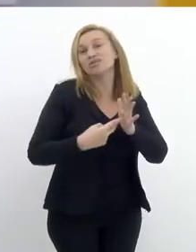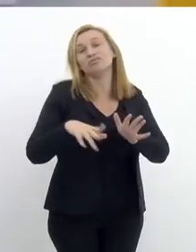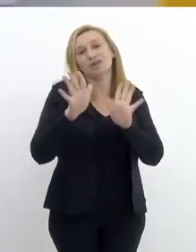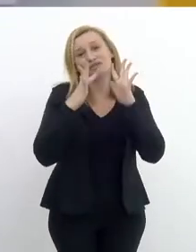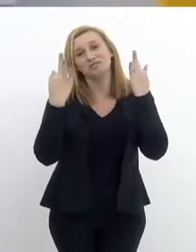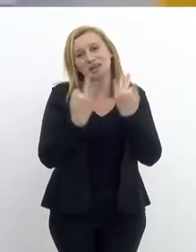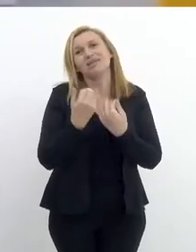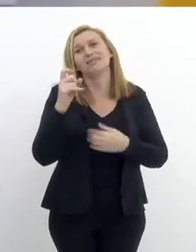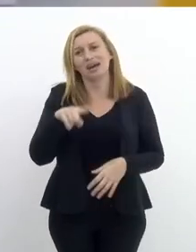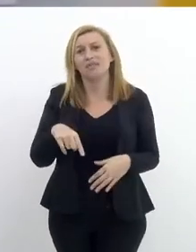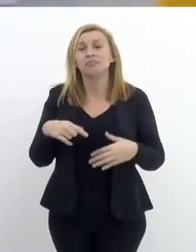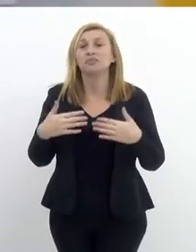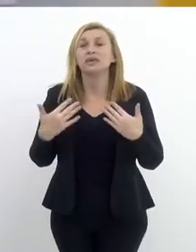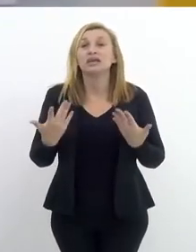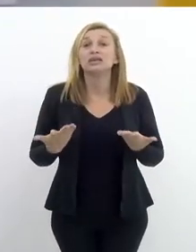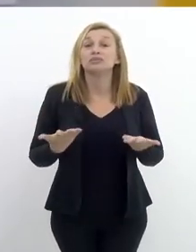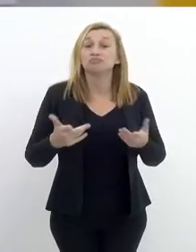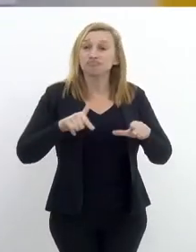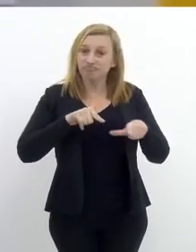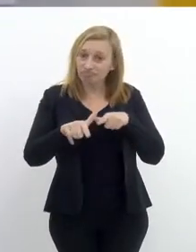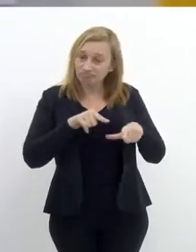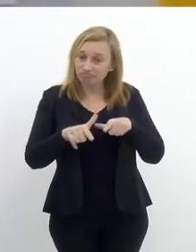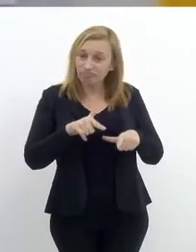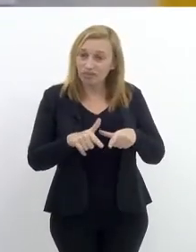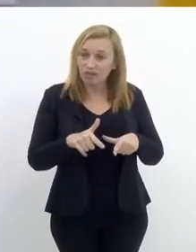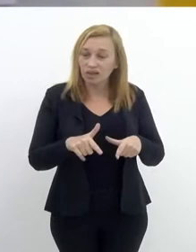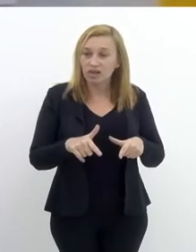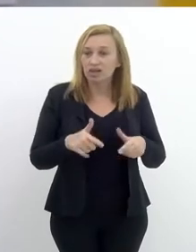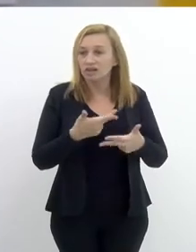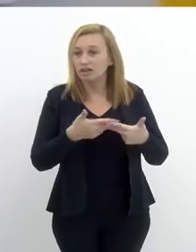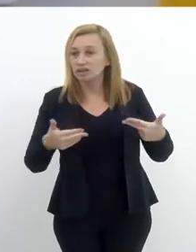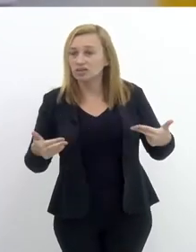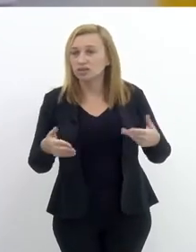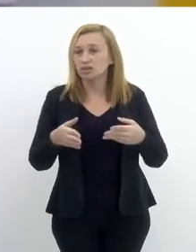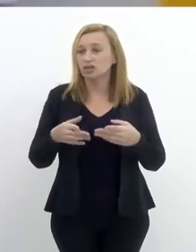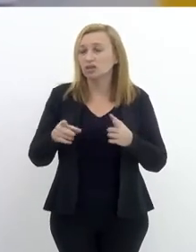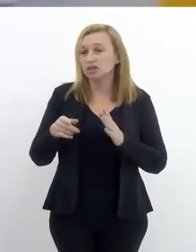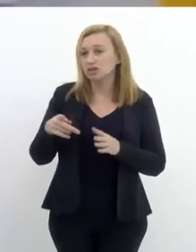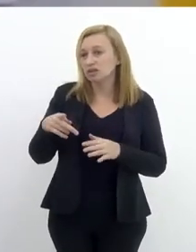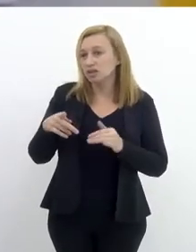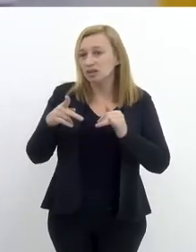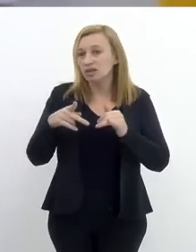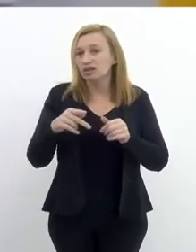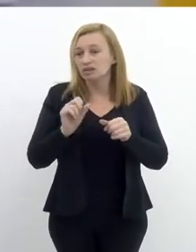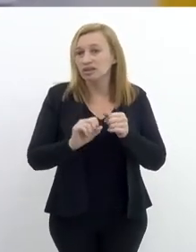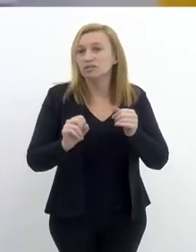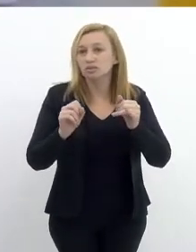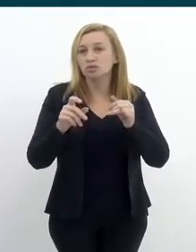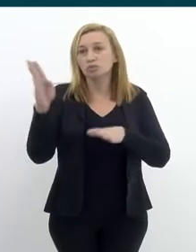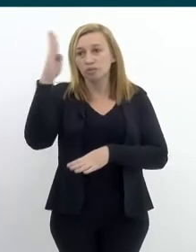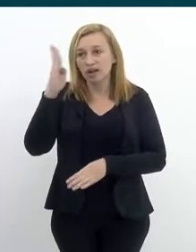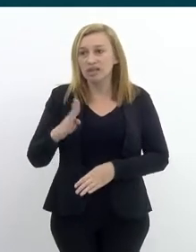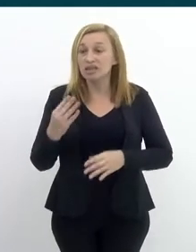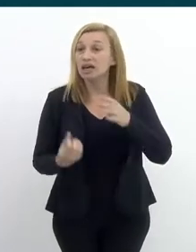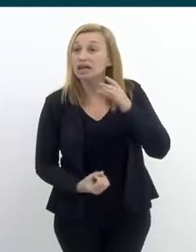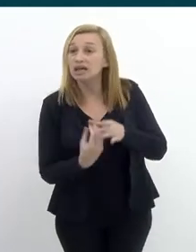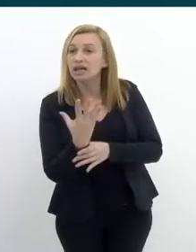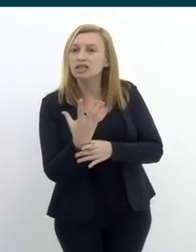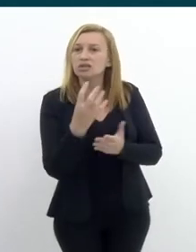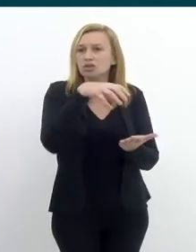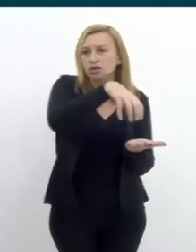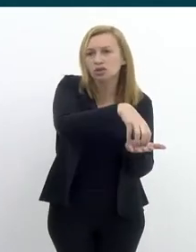traduzido para a família. Então, há serviços, e é uma das recomendações que a gente tem feito para o Brasil, é